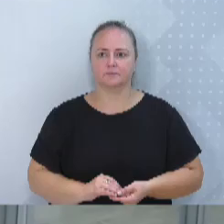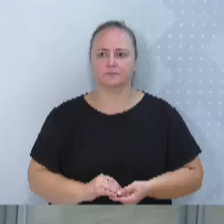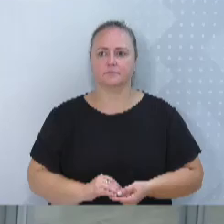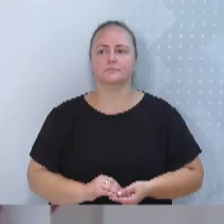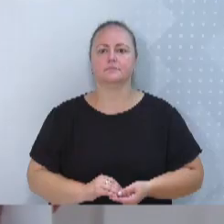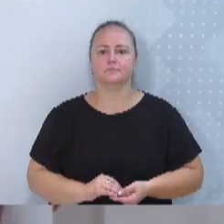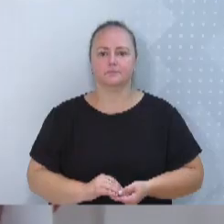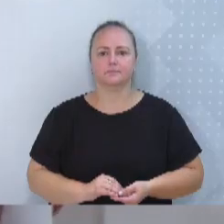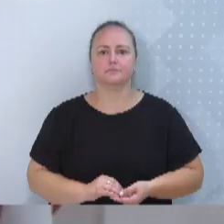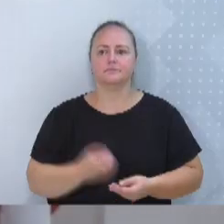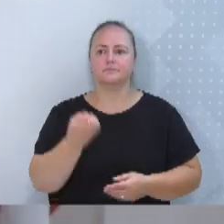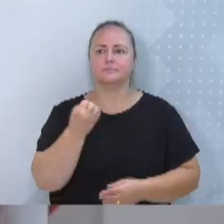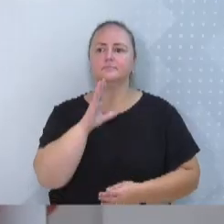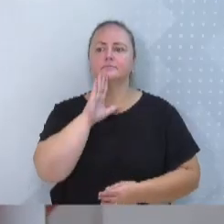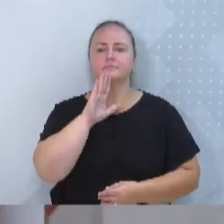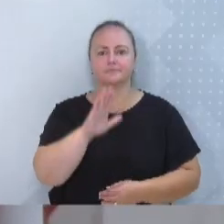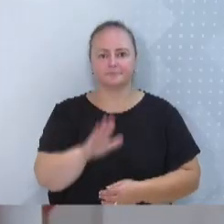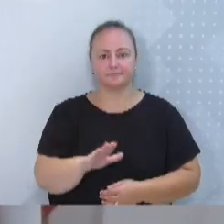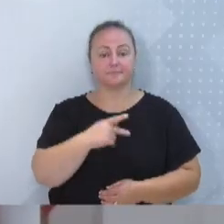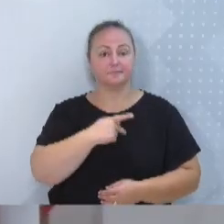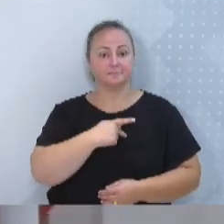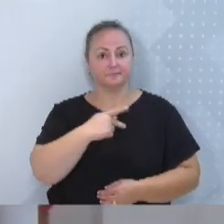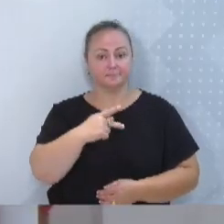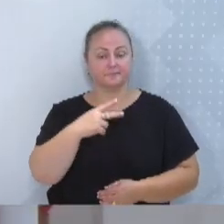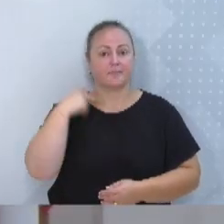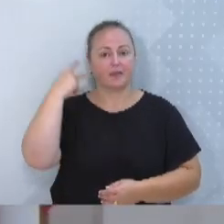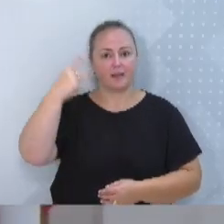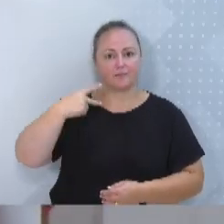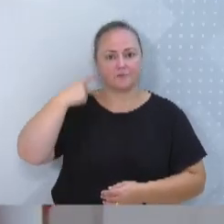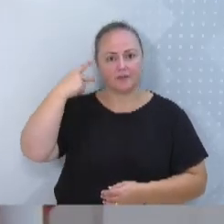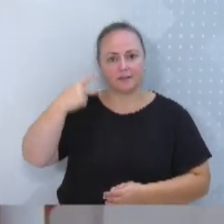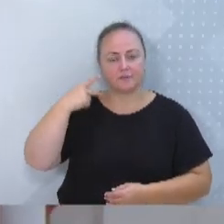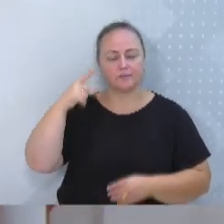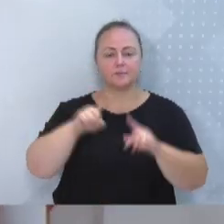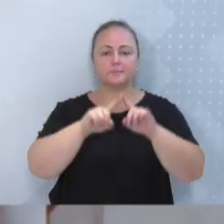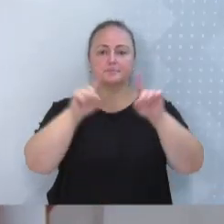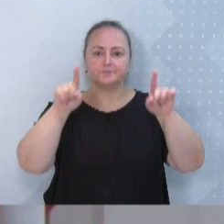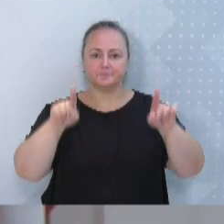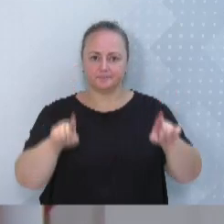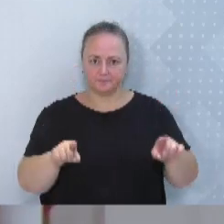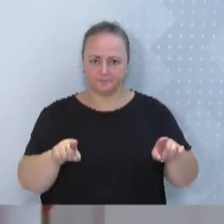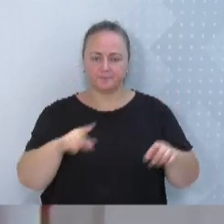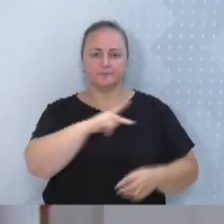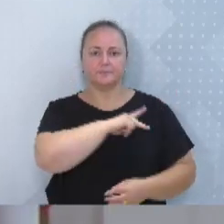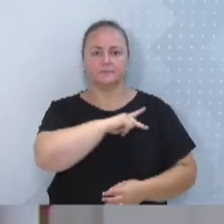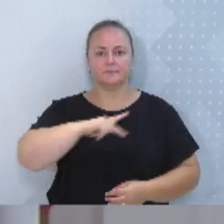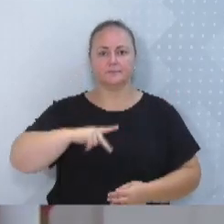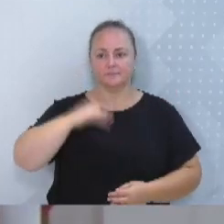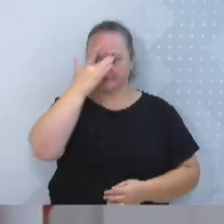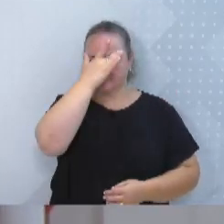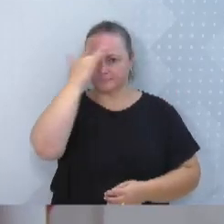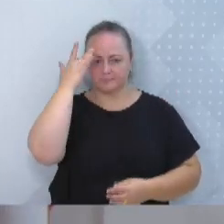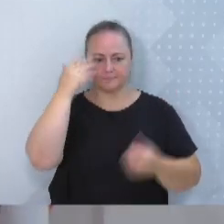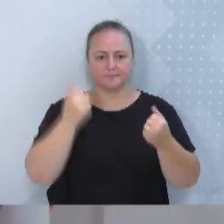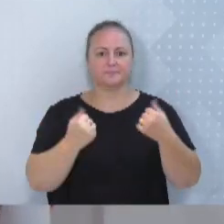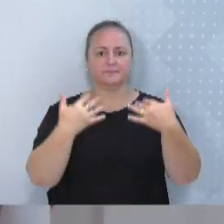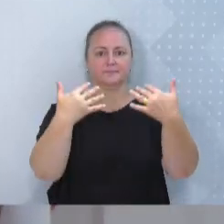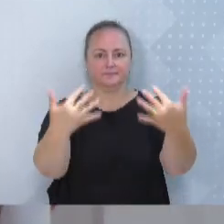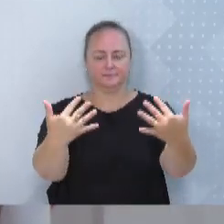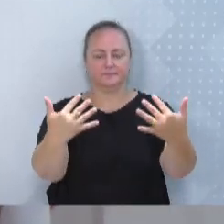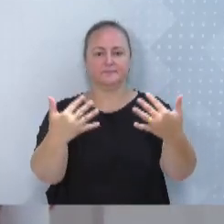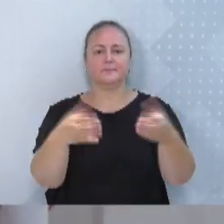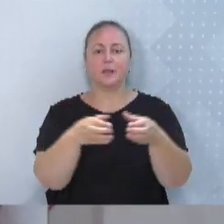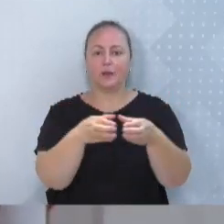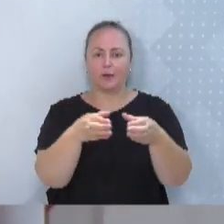Boa tarde, senhor presidente, demais vereadores, servidores desta casa, público aqui presente, a todos que nos